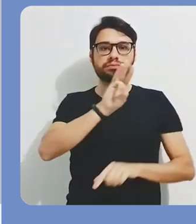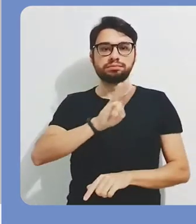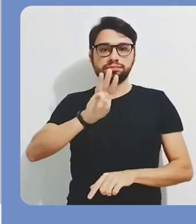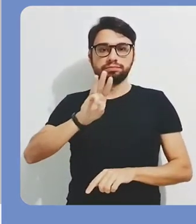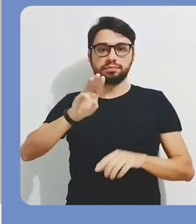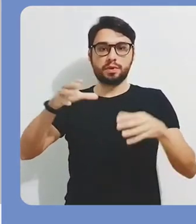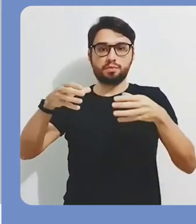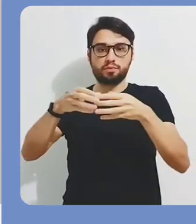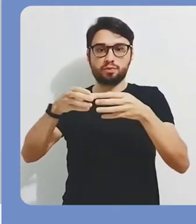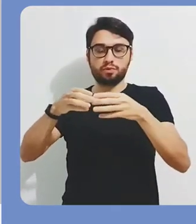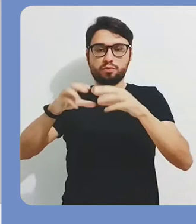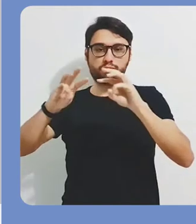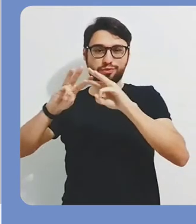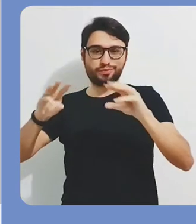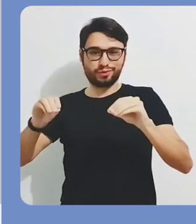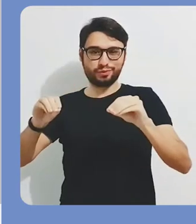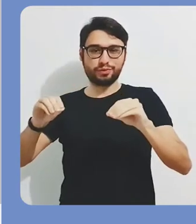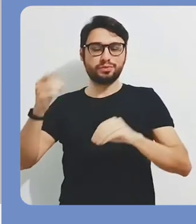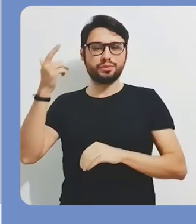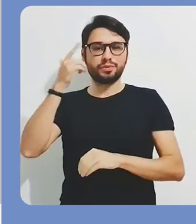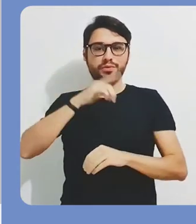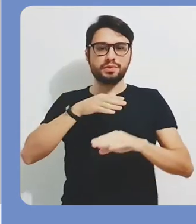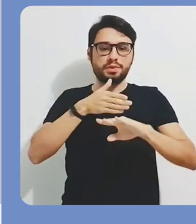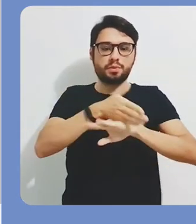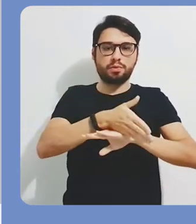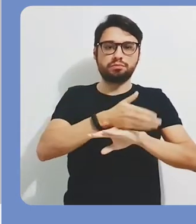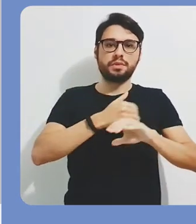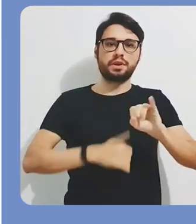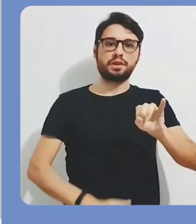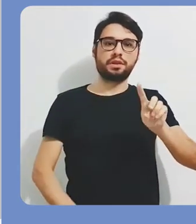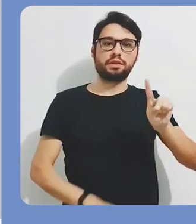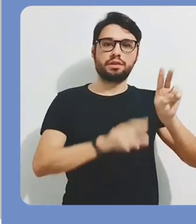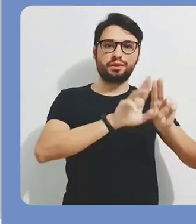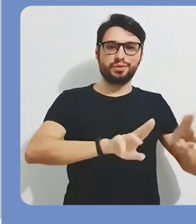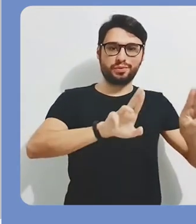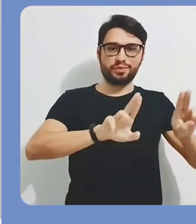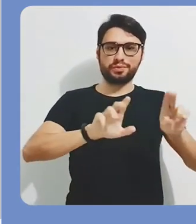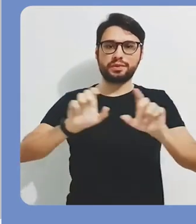.ufsc.br e fazer acesso com o seu IDUFSC.